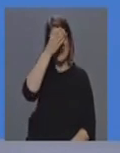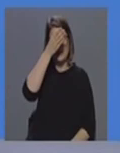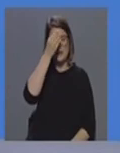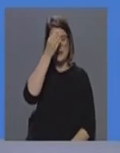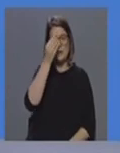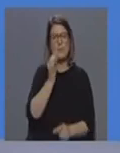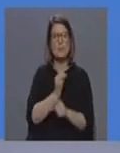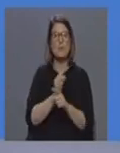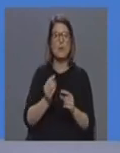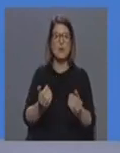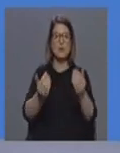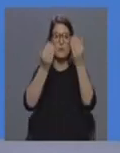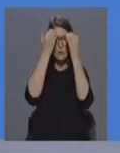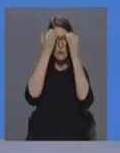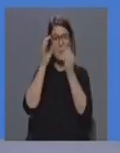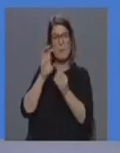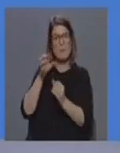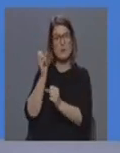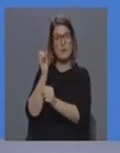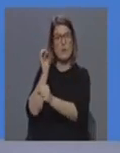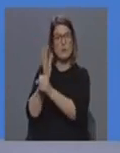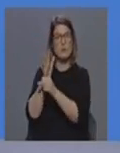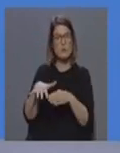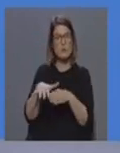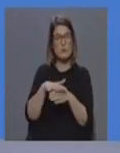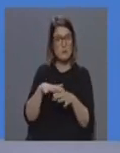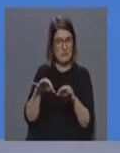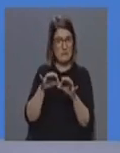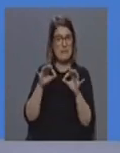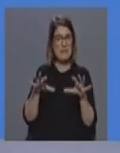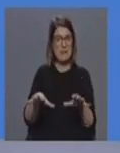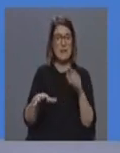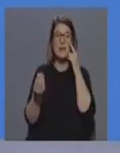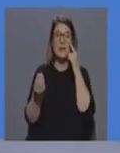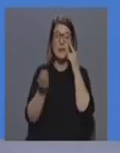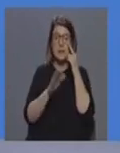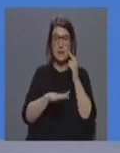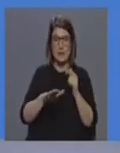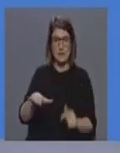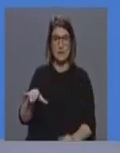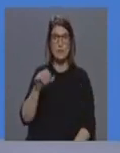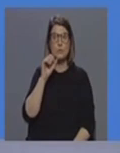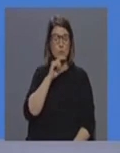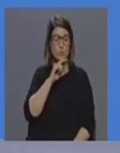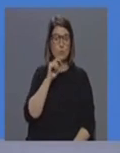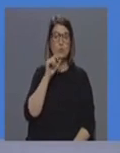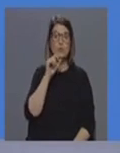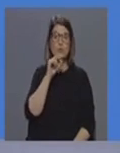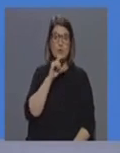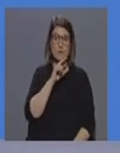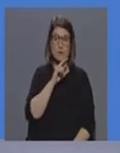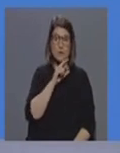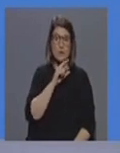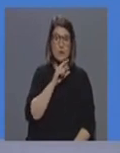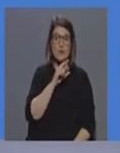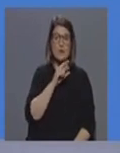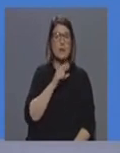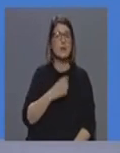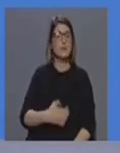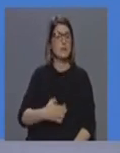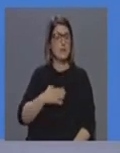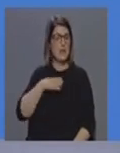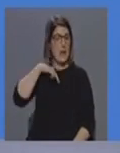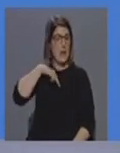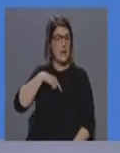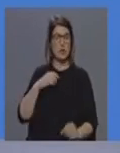de outros países que já passaram pela situação. As crianças podem ser assintomáticas,